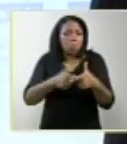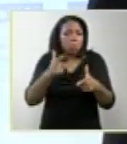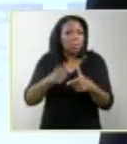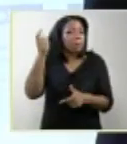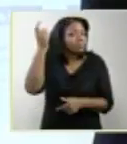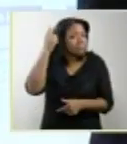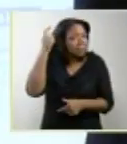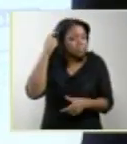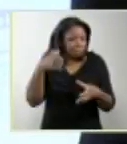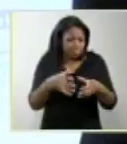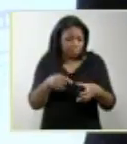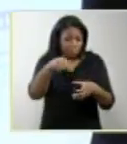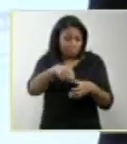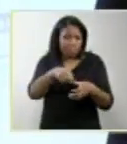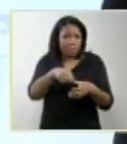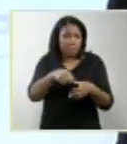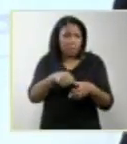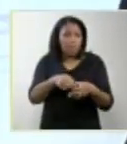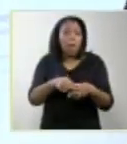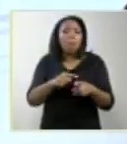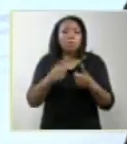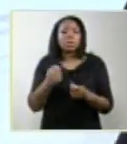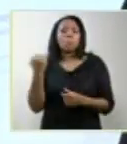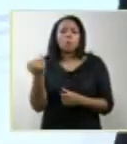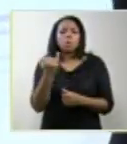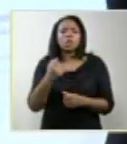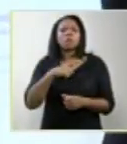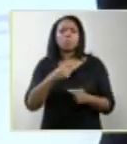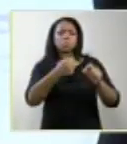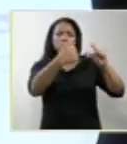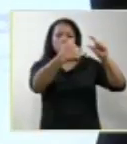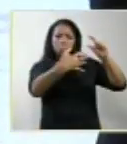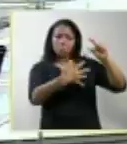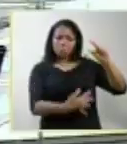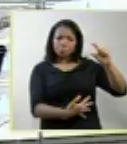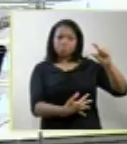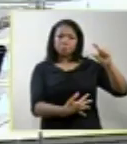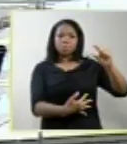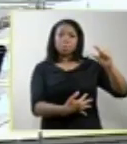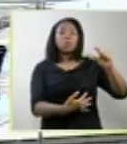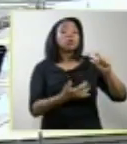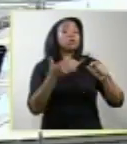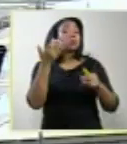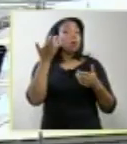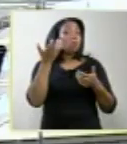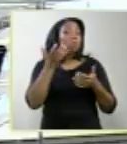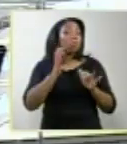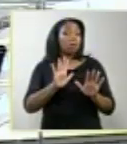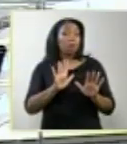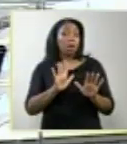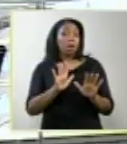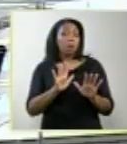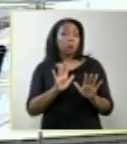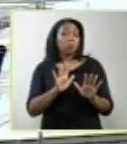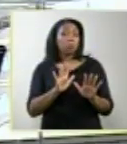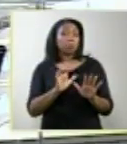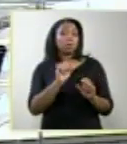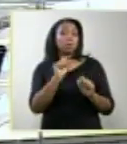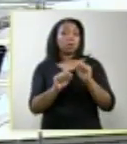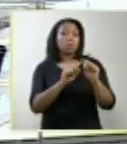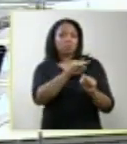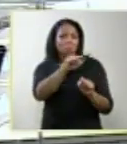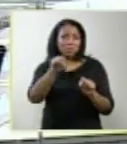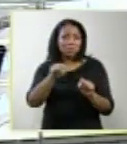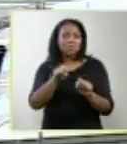ainda importante termos alguns conceitos, não quero que possa, senhora, a vossa excelência,